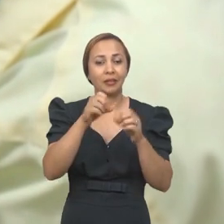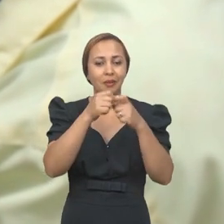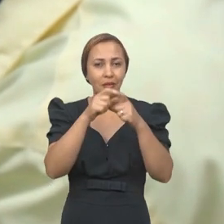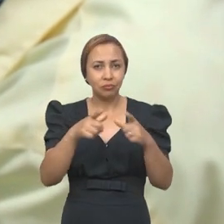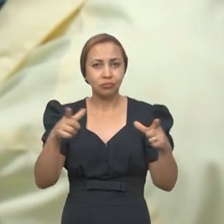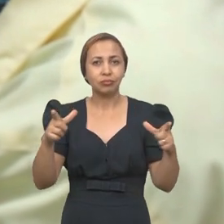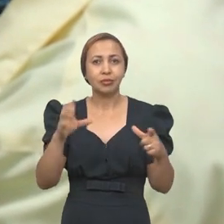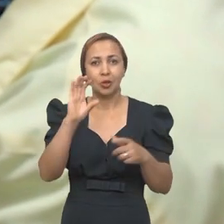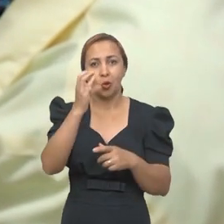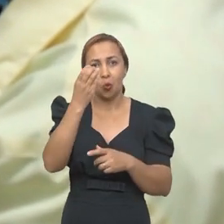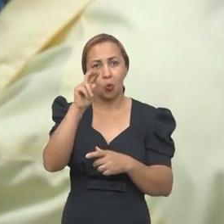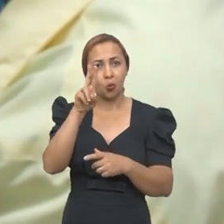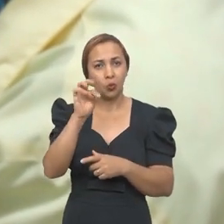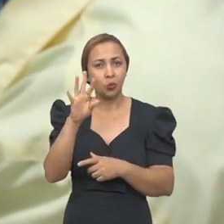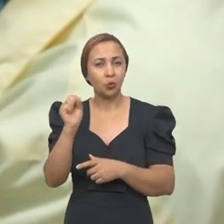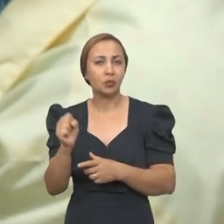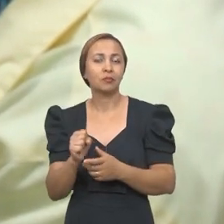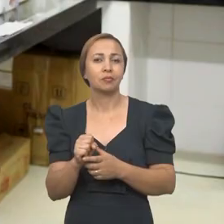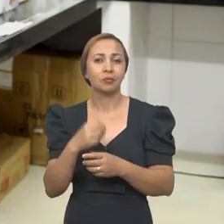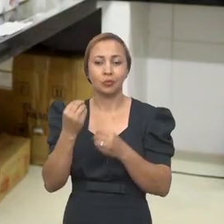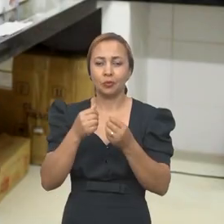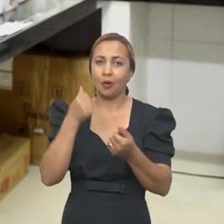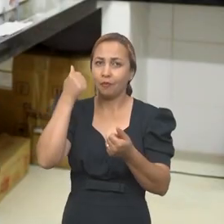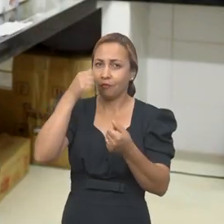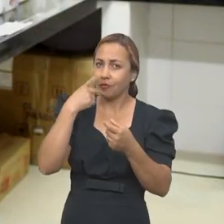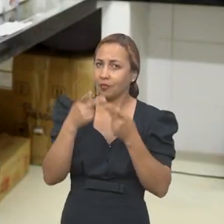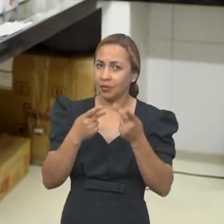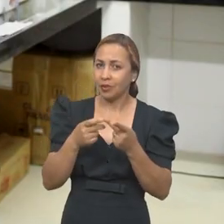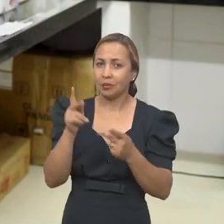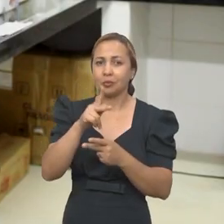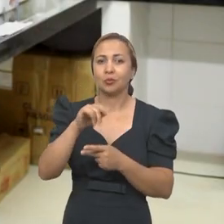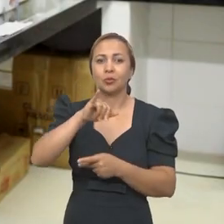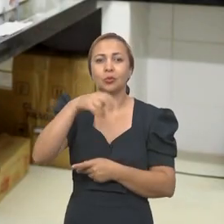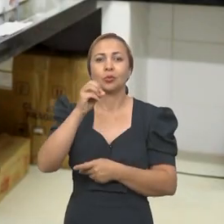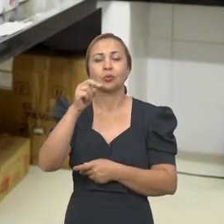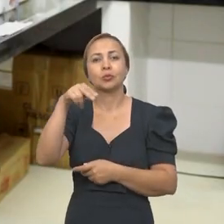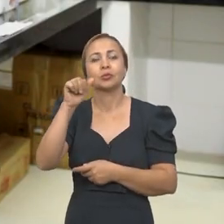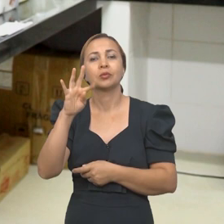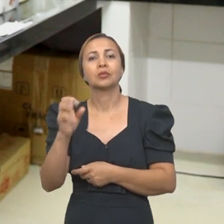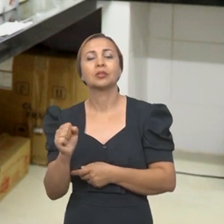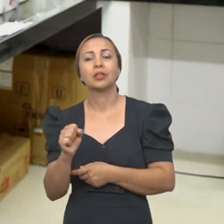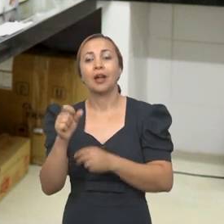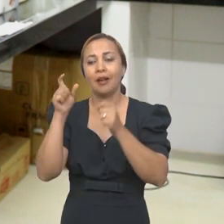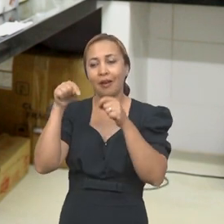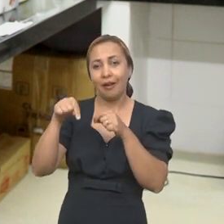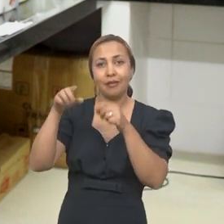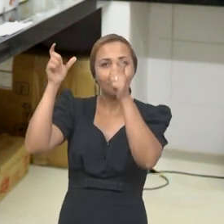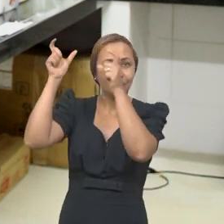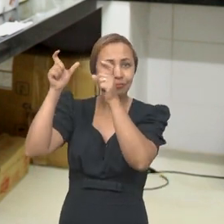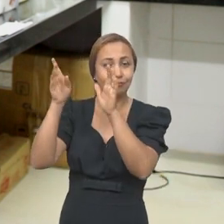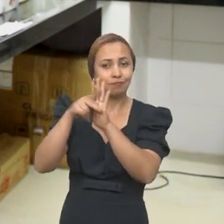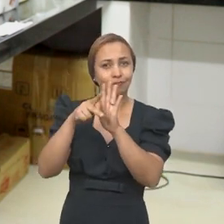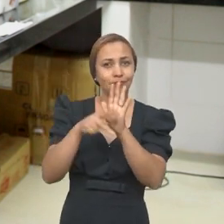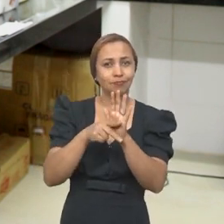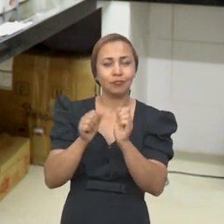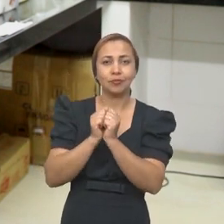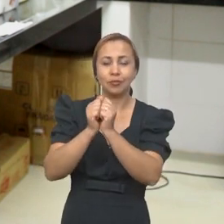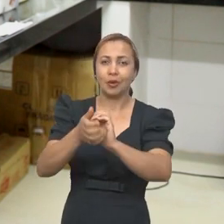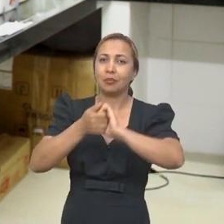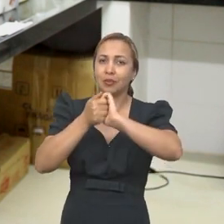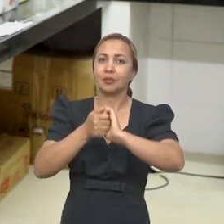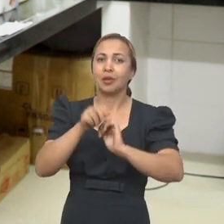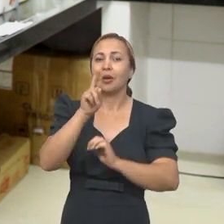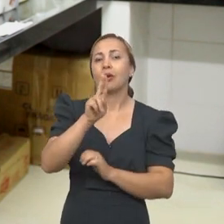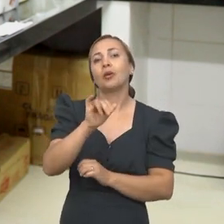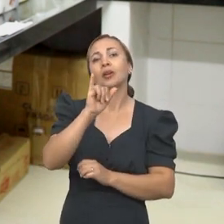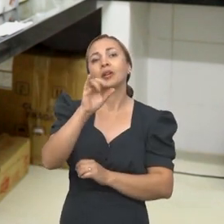os alunos de dispersão em meios de cultura. Como foi afirmado, né, professor Jonathan, esse projeto em